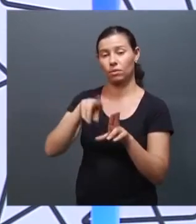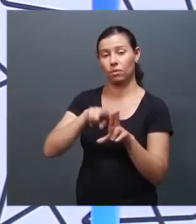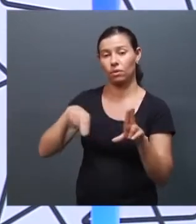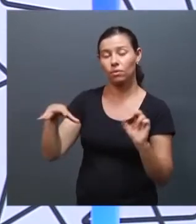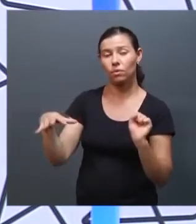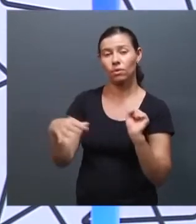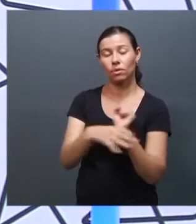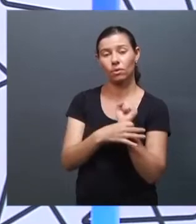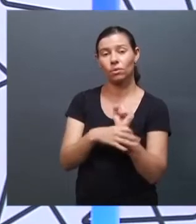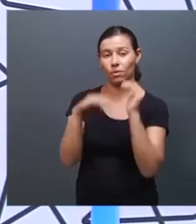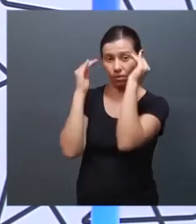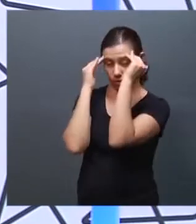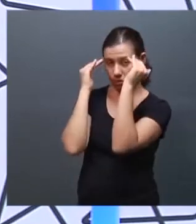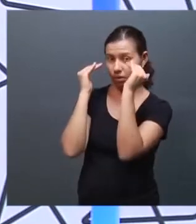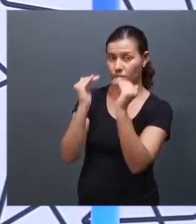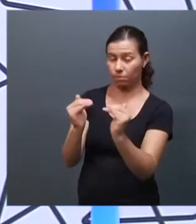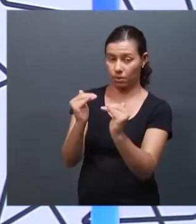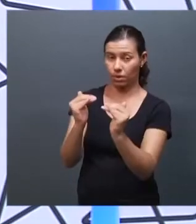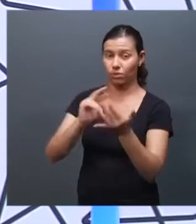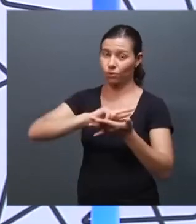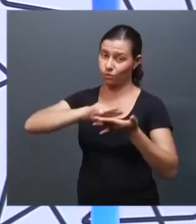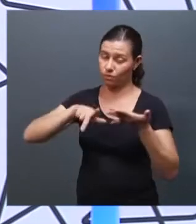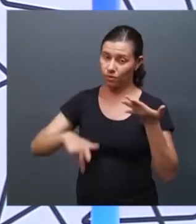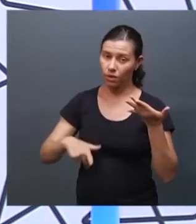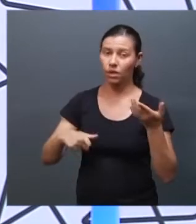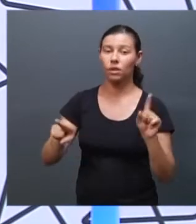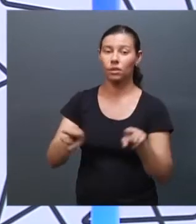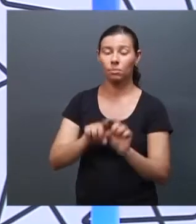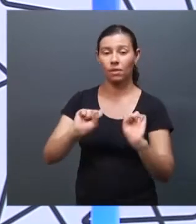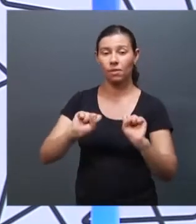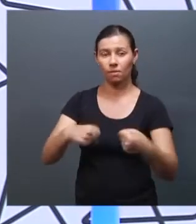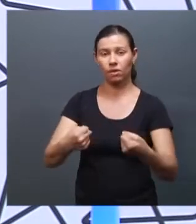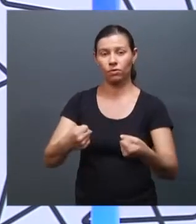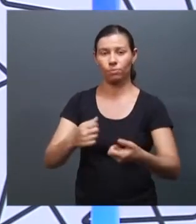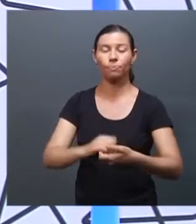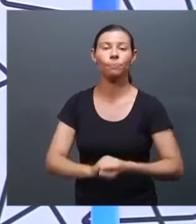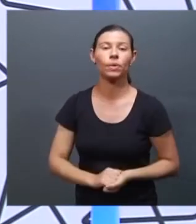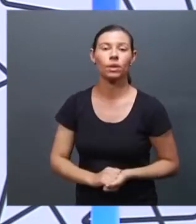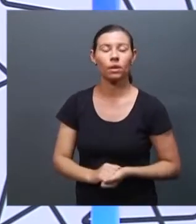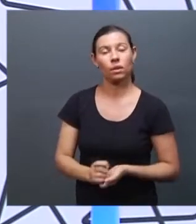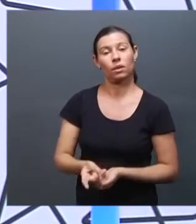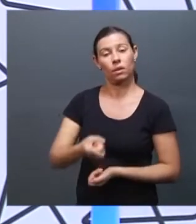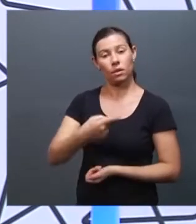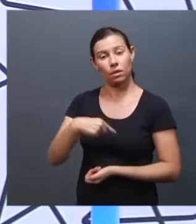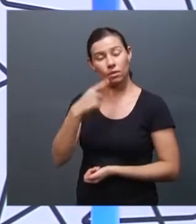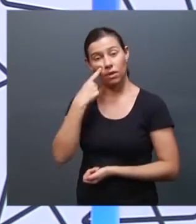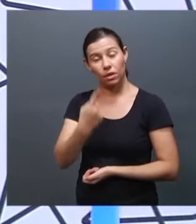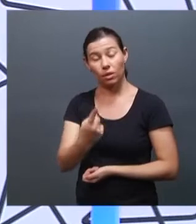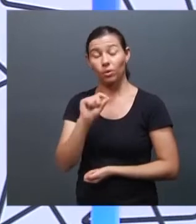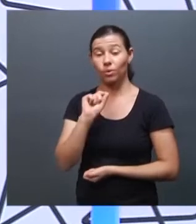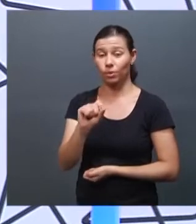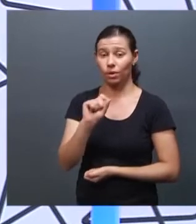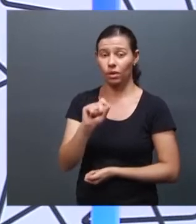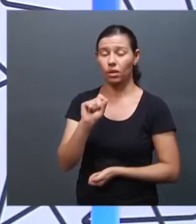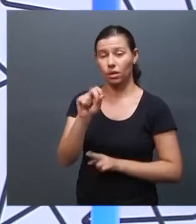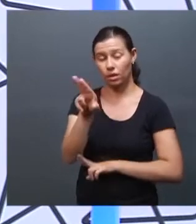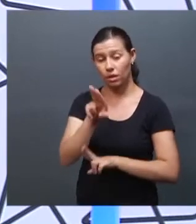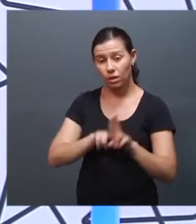acolhe e respeita a diversidade e defende então assim mais uma vez eu acho que a UFU foi muito